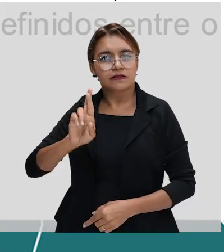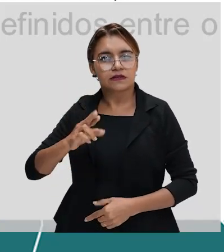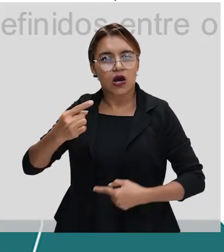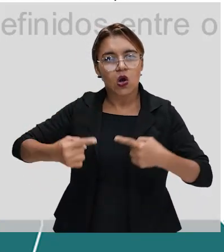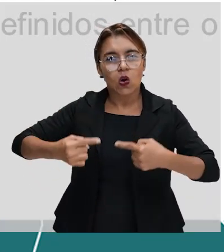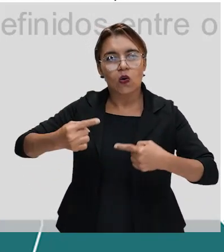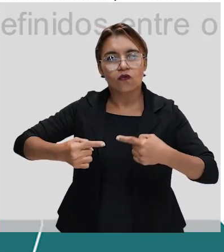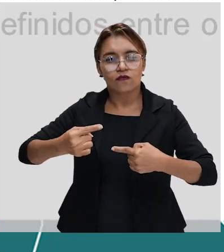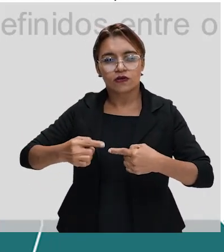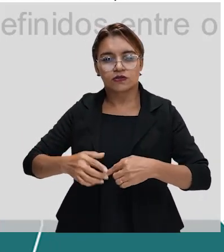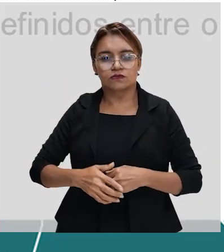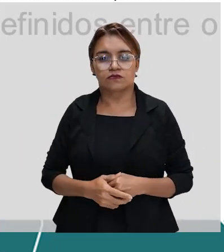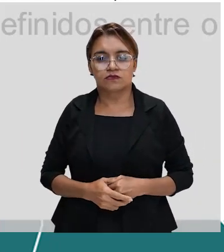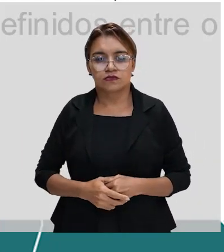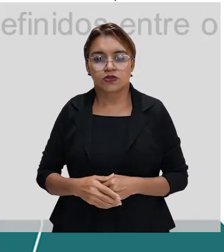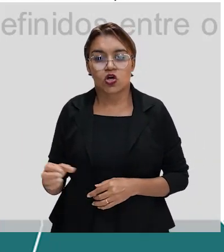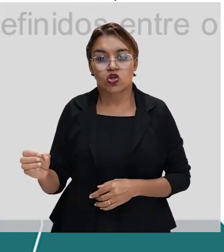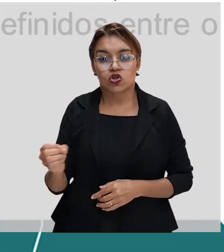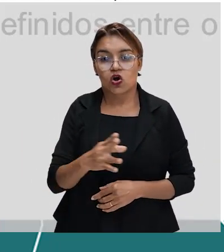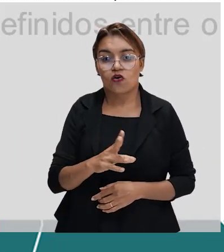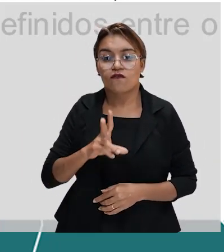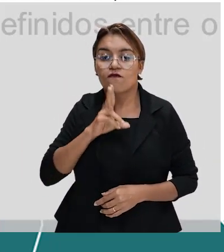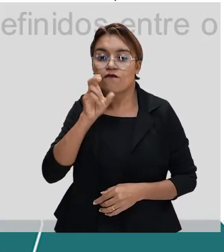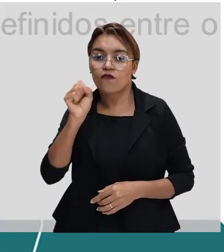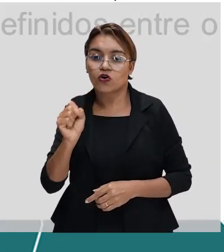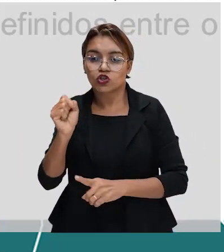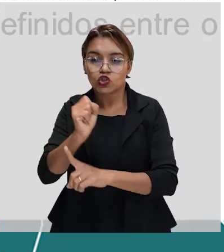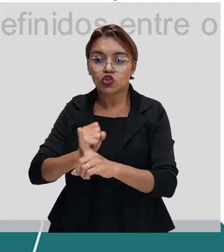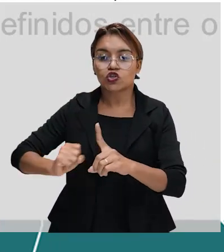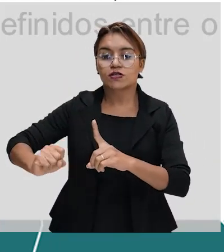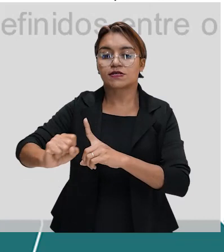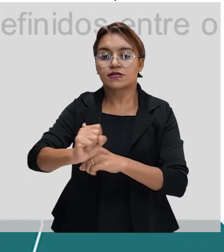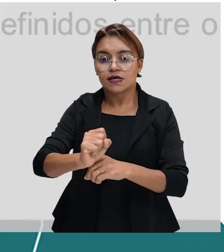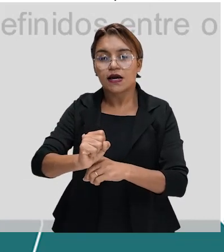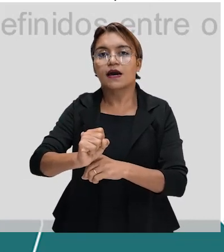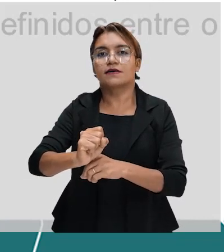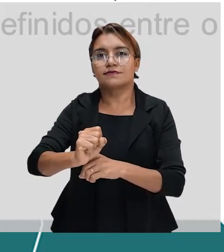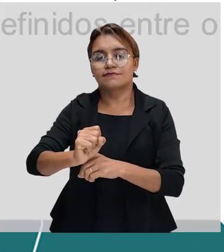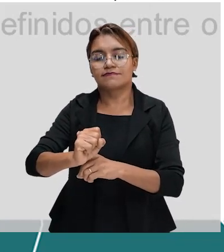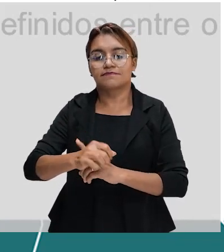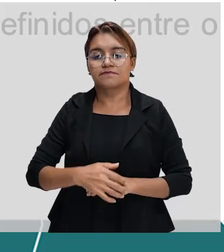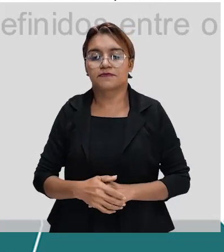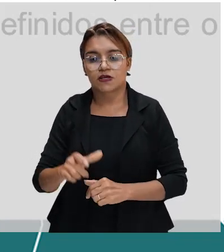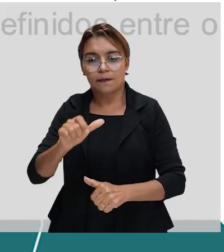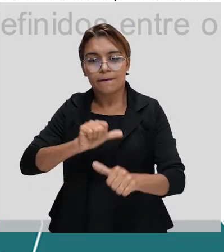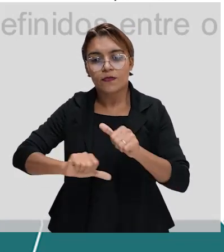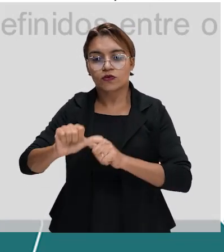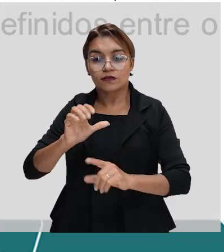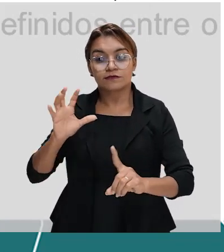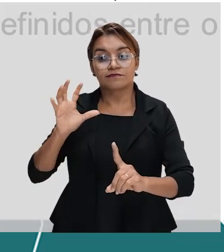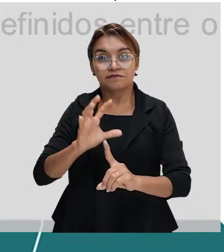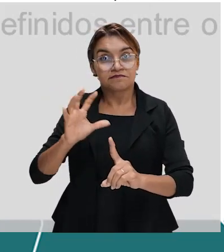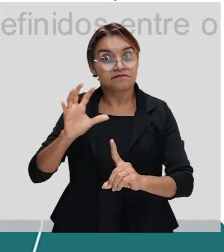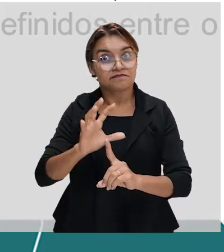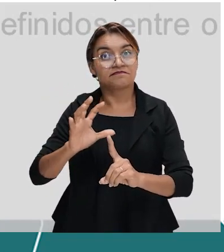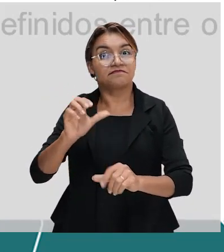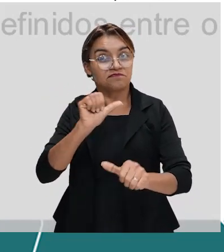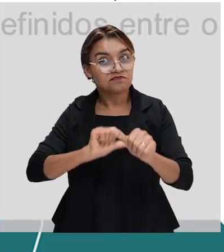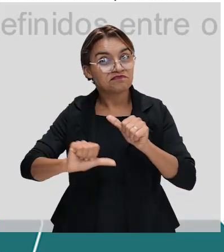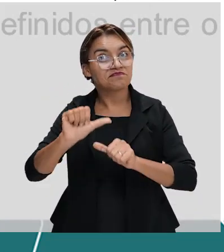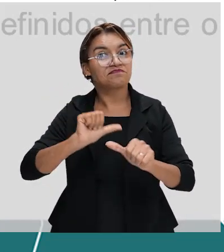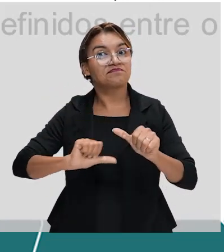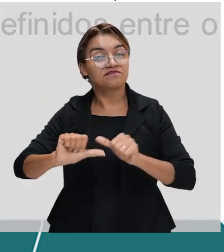e as novas forças sociais, trazendo uma necessidade de mudança.